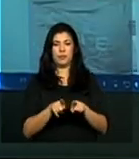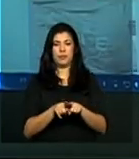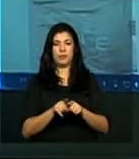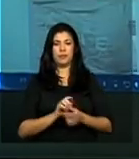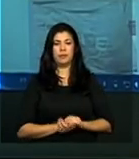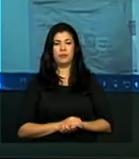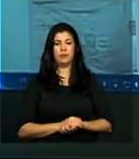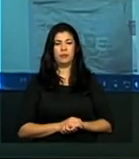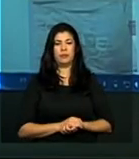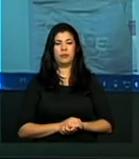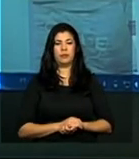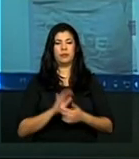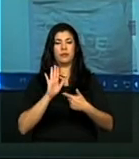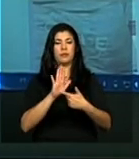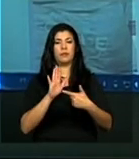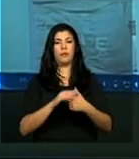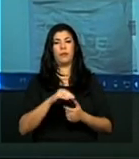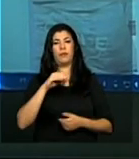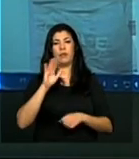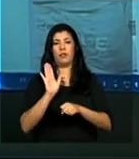a arte-cultura. Cinema.